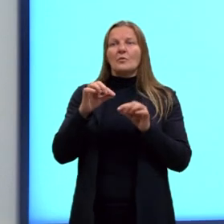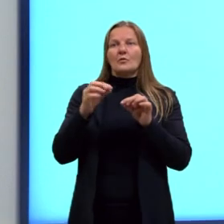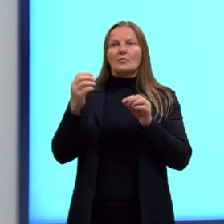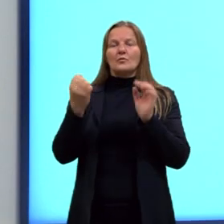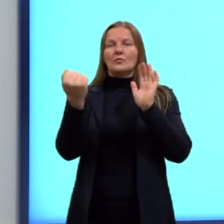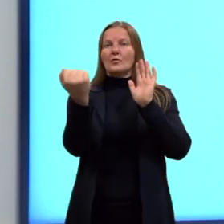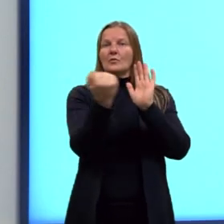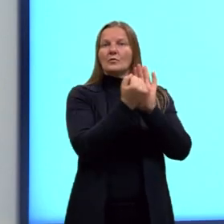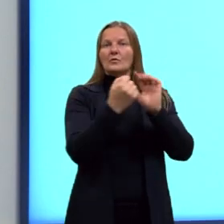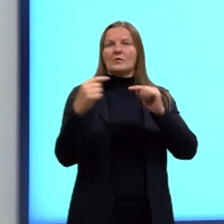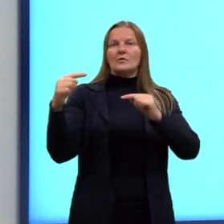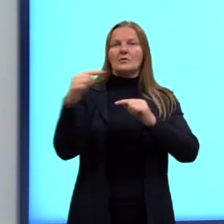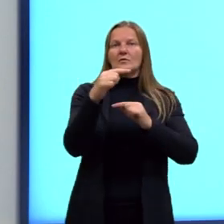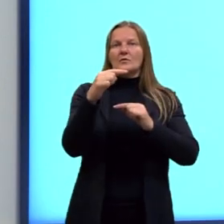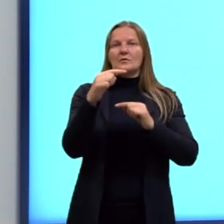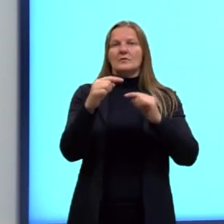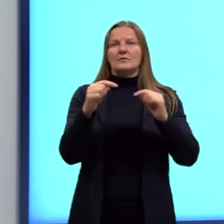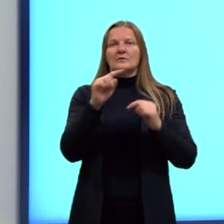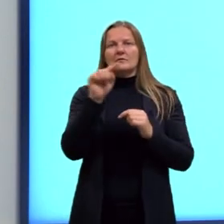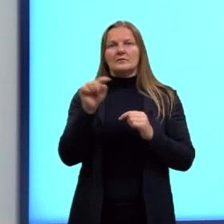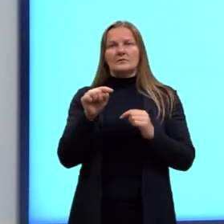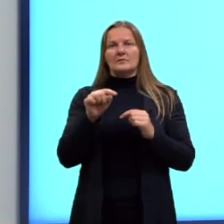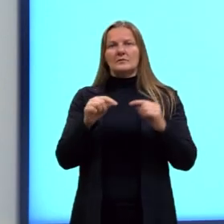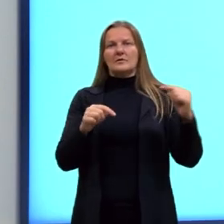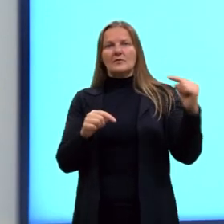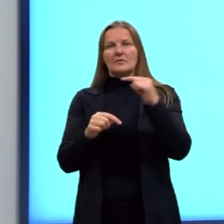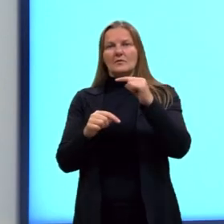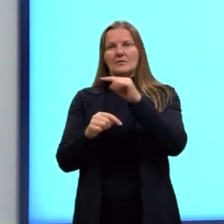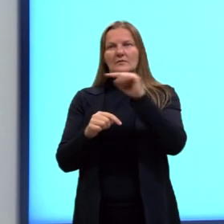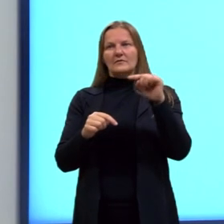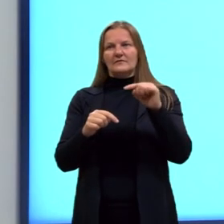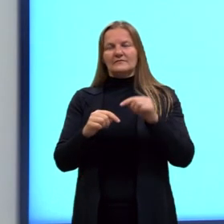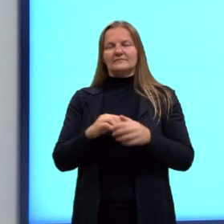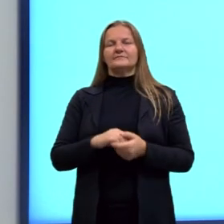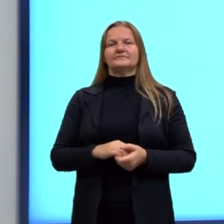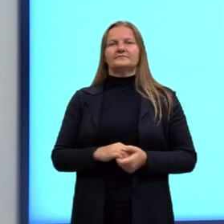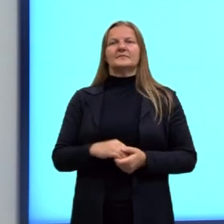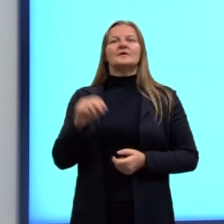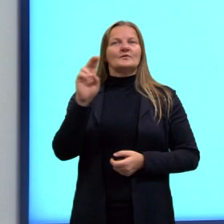como vetores, fazendo as nossas flechinhas, que a gente usa bastante.